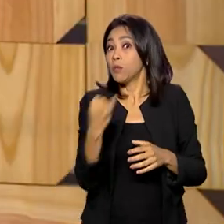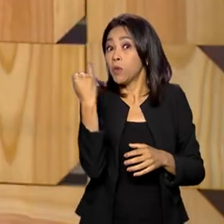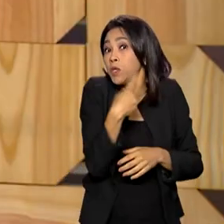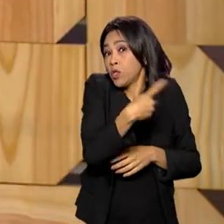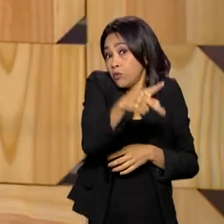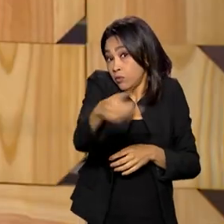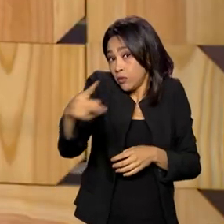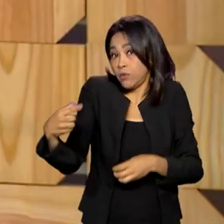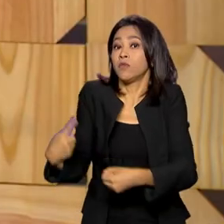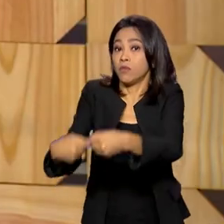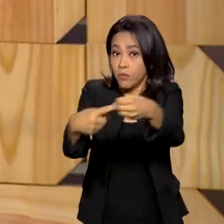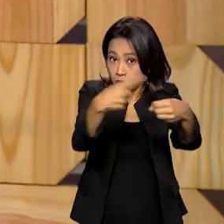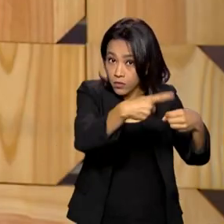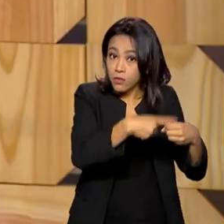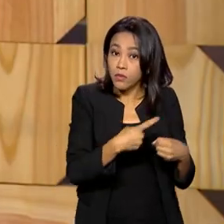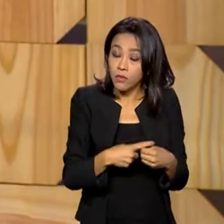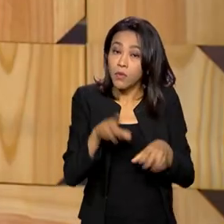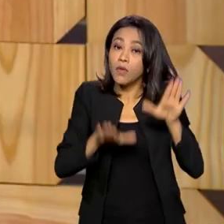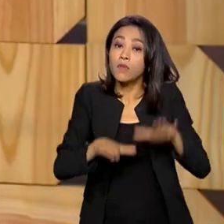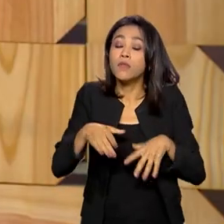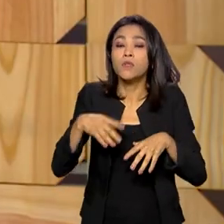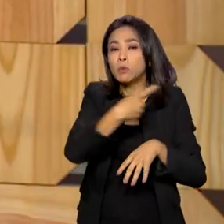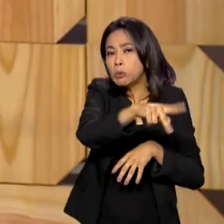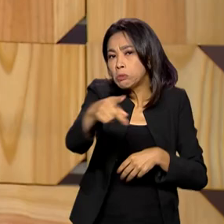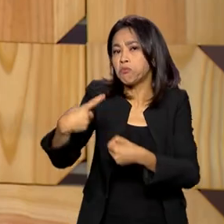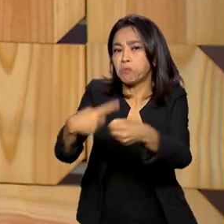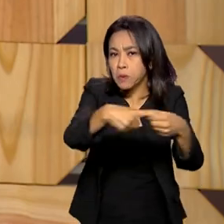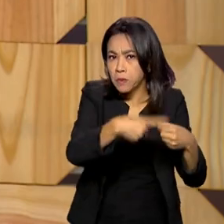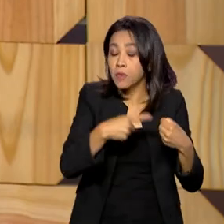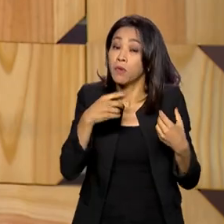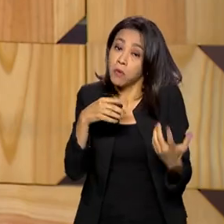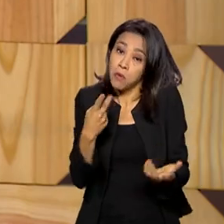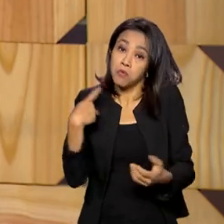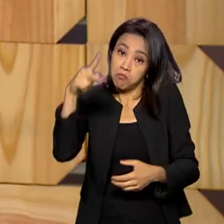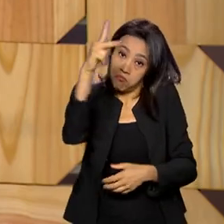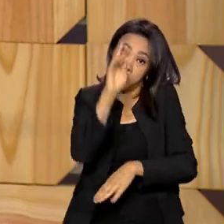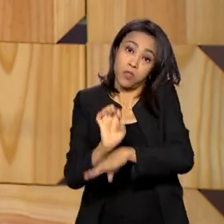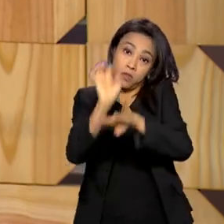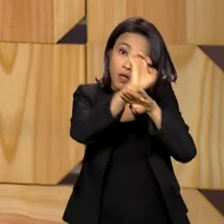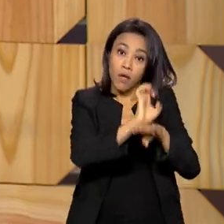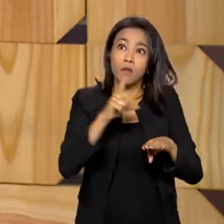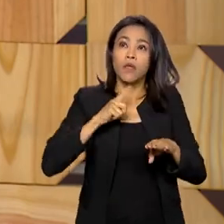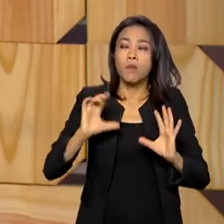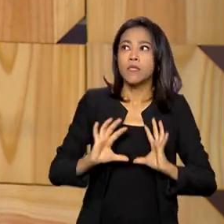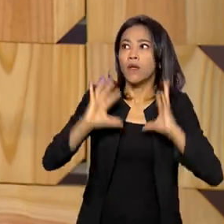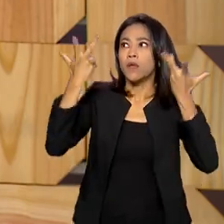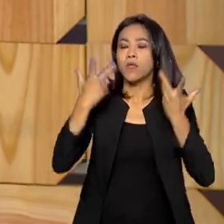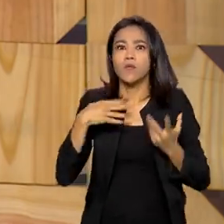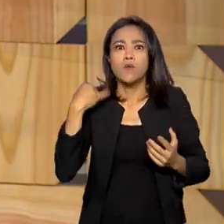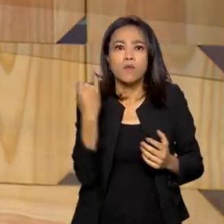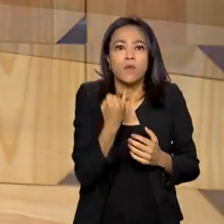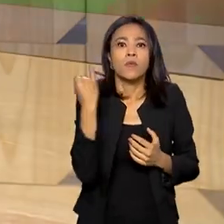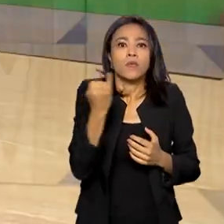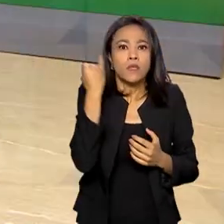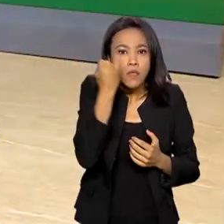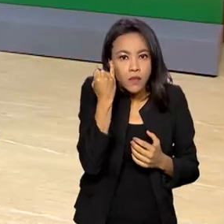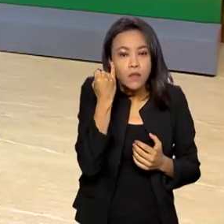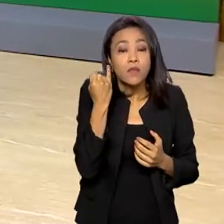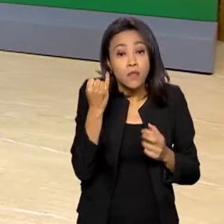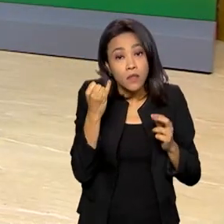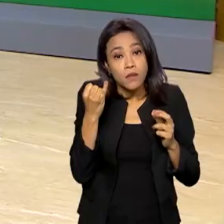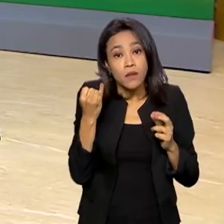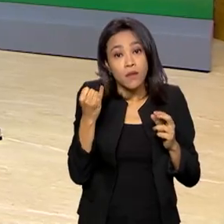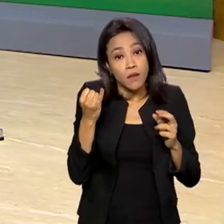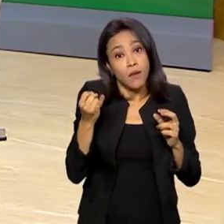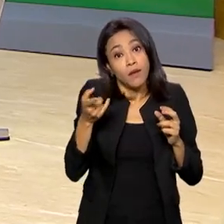município. Às vezes, o município ou o Estado tem alguma celebração ou um evento de grande relevância e é